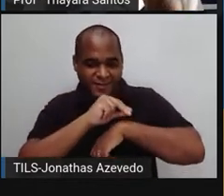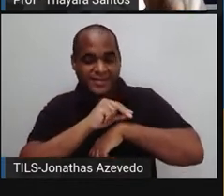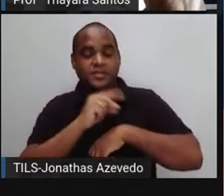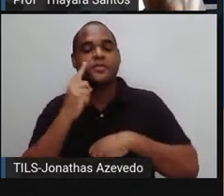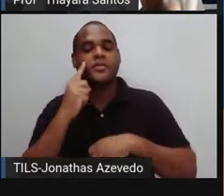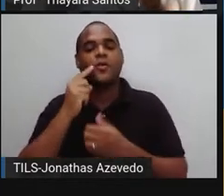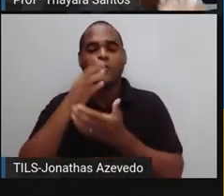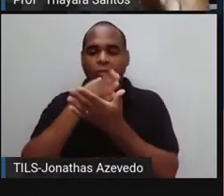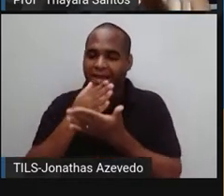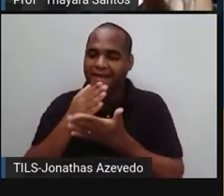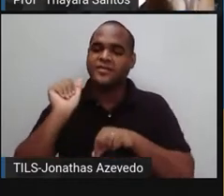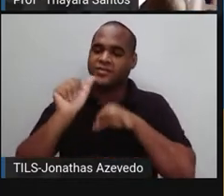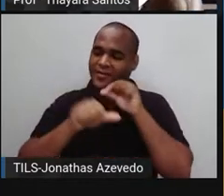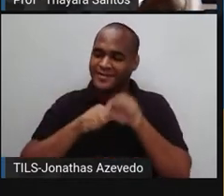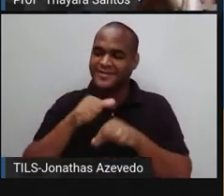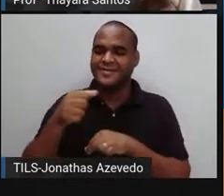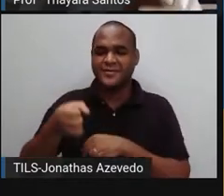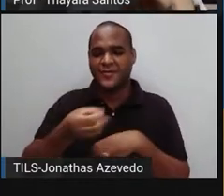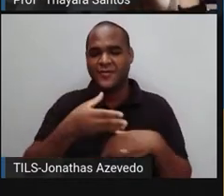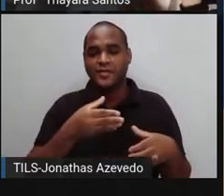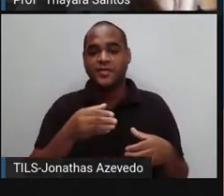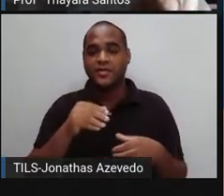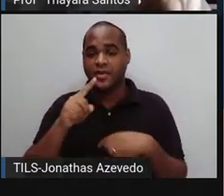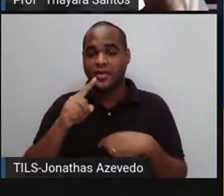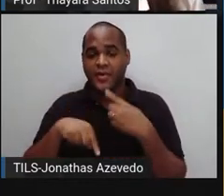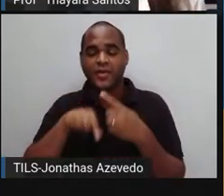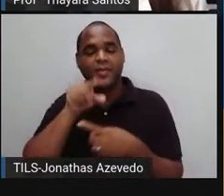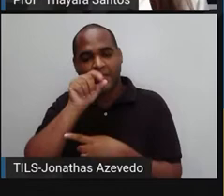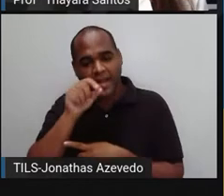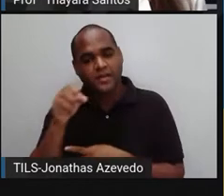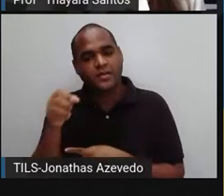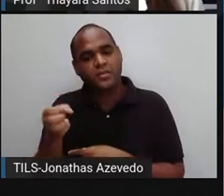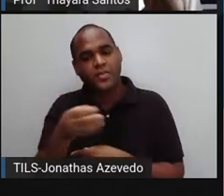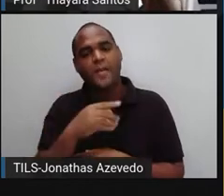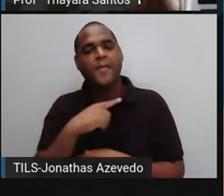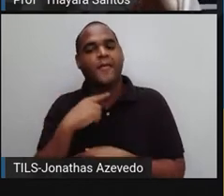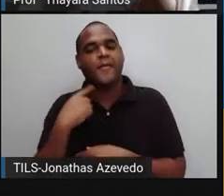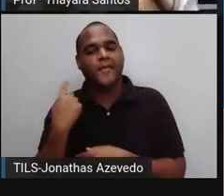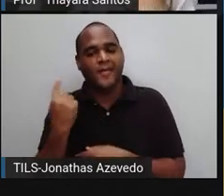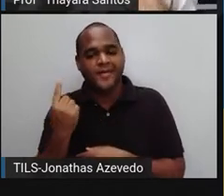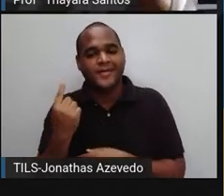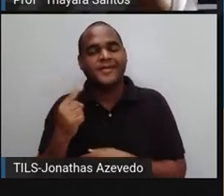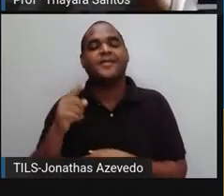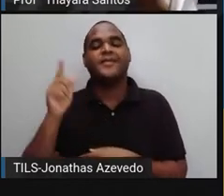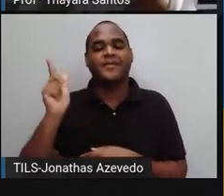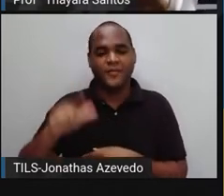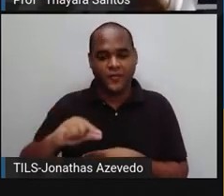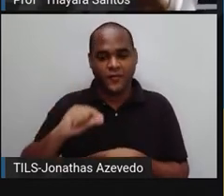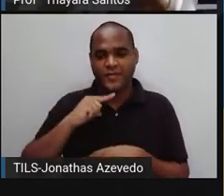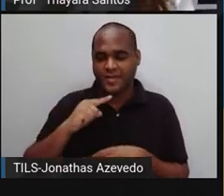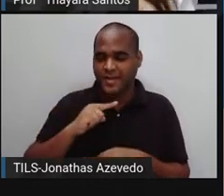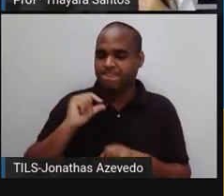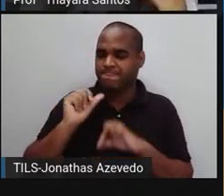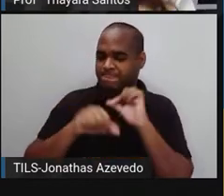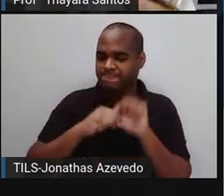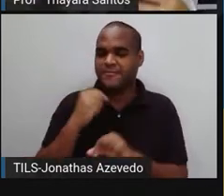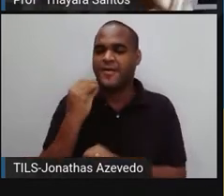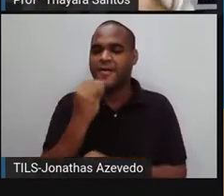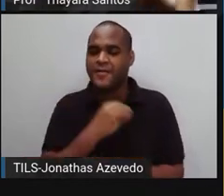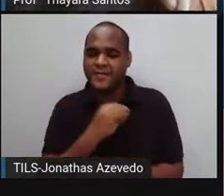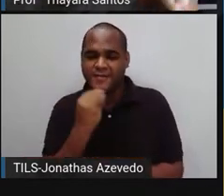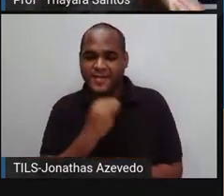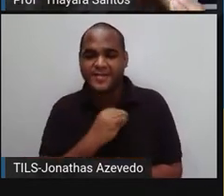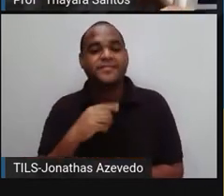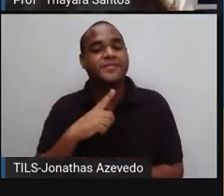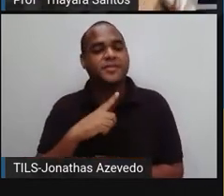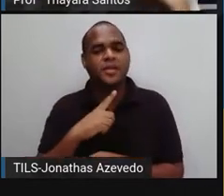todo o ciclo, né? Depois esse pássaro morre, de novo os fungos e as bactérias vão lá e reaproveitam esses nutrientes e assim